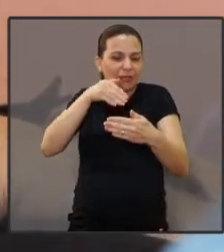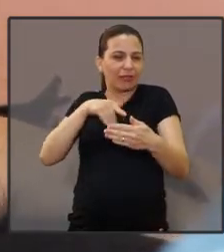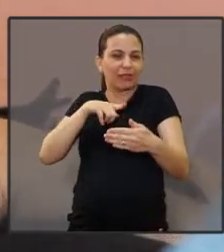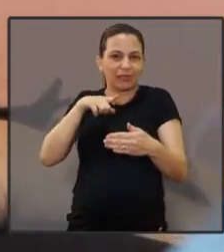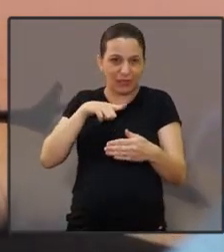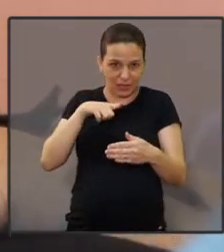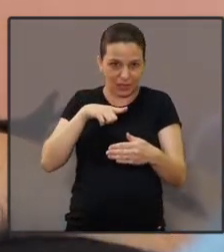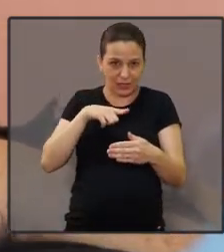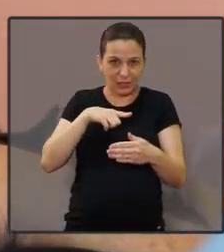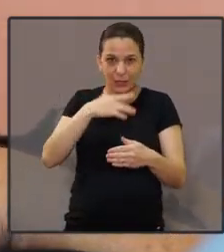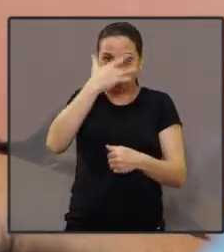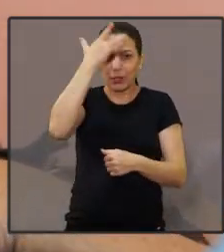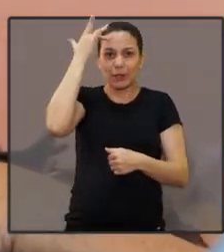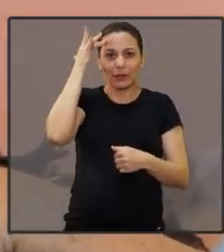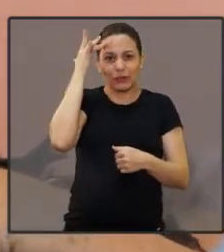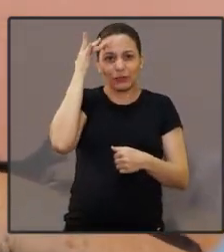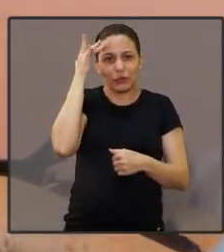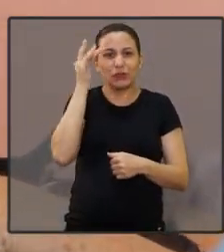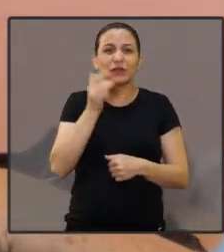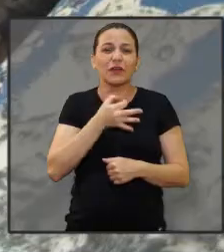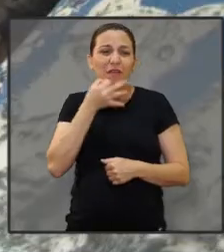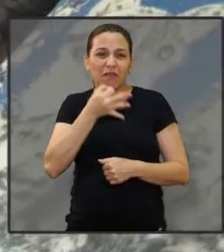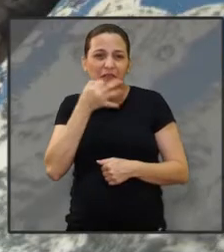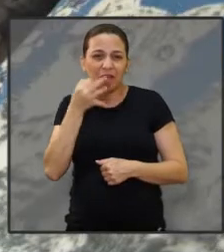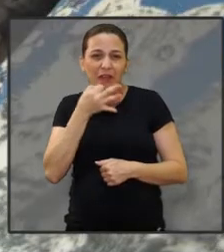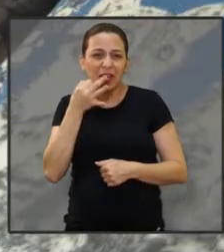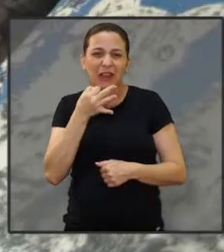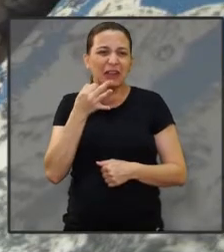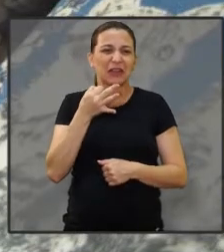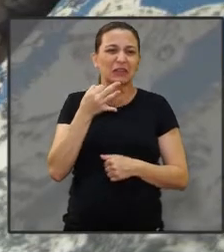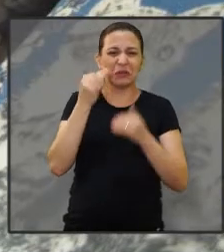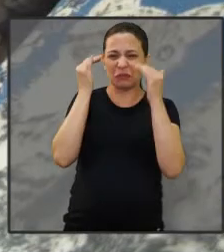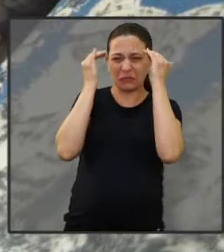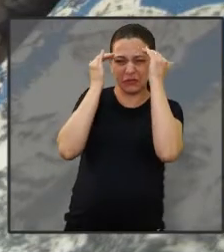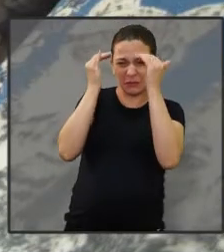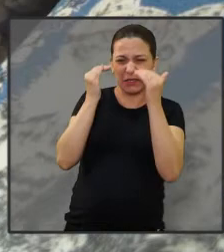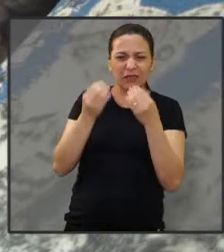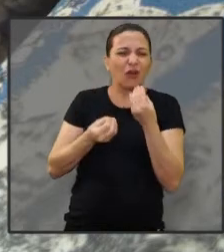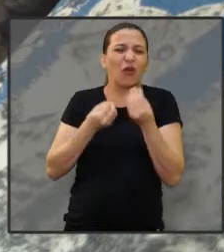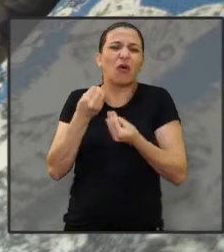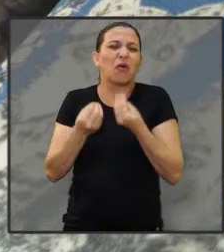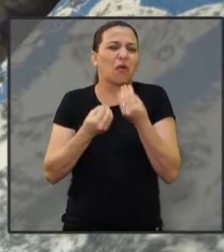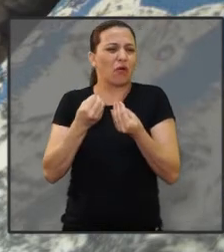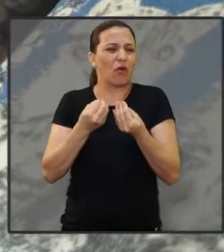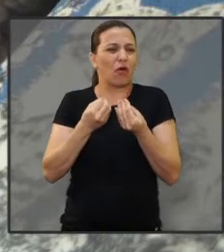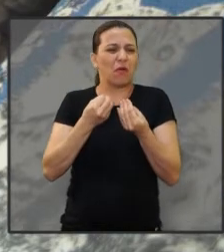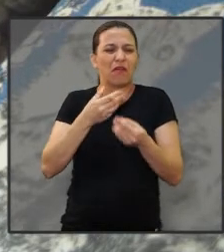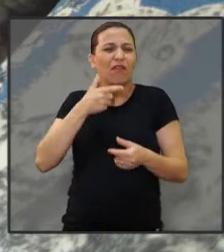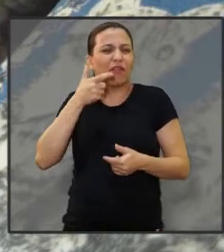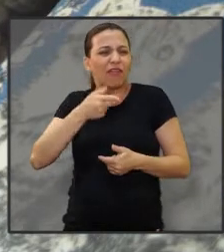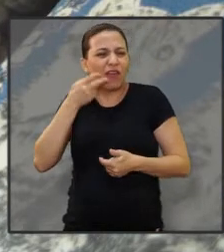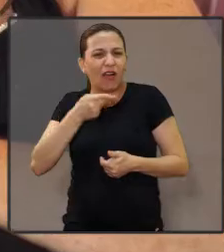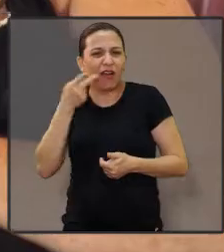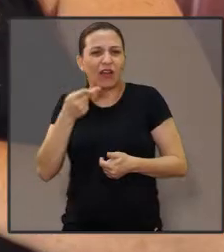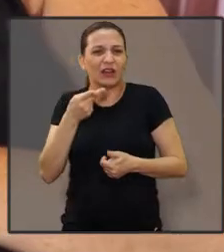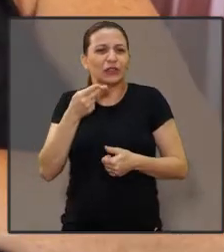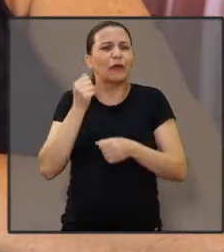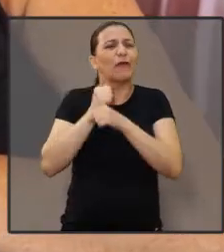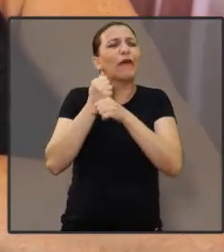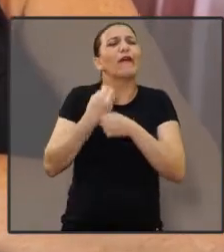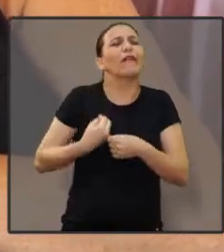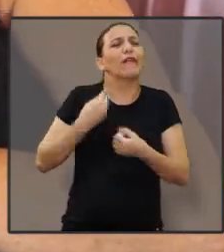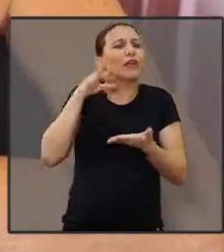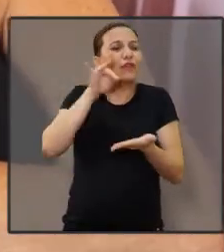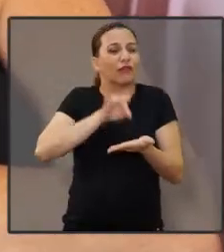Então, as pessoas já começam a comentar por aí. Isso daí não é, ô gente, ô, para lá, que anos nós estamos. Então, eu